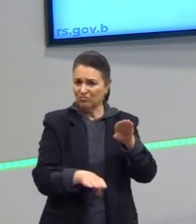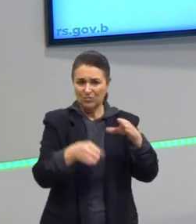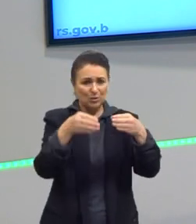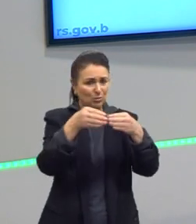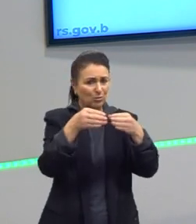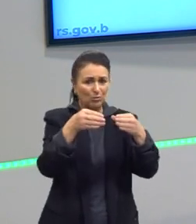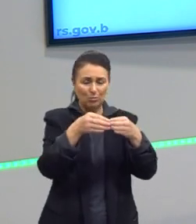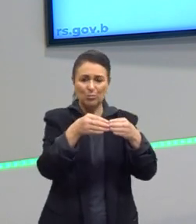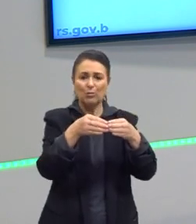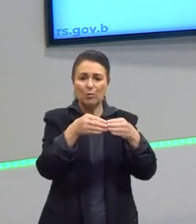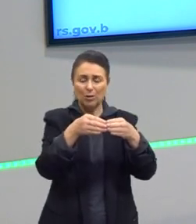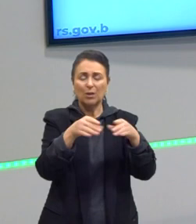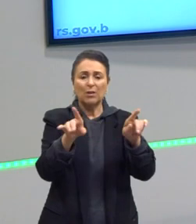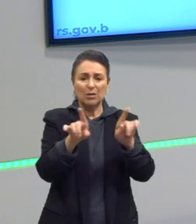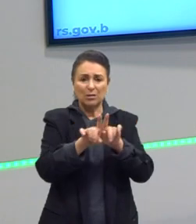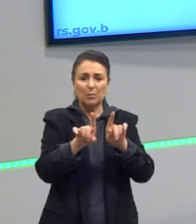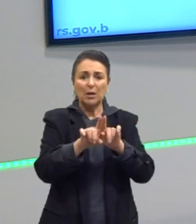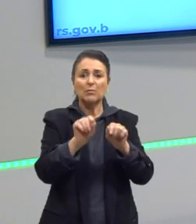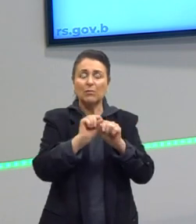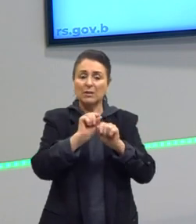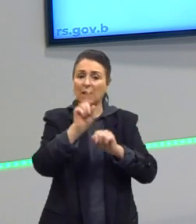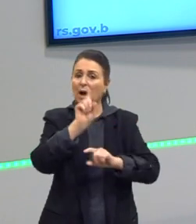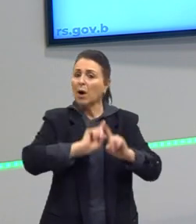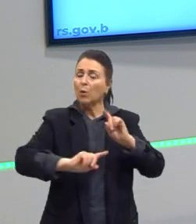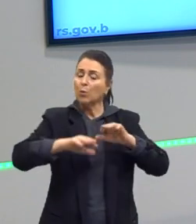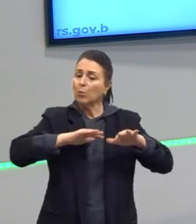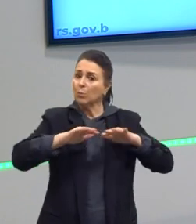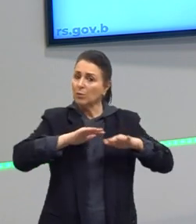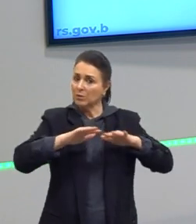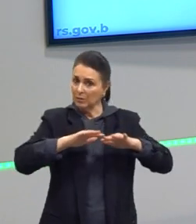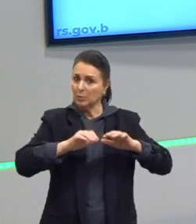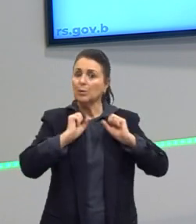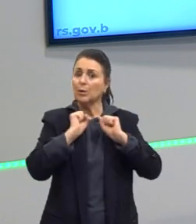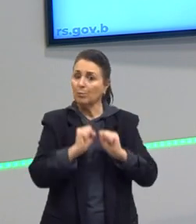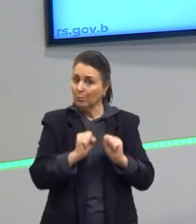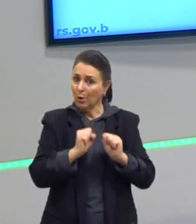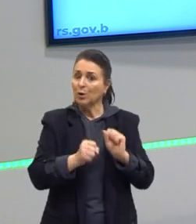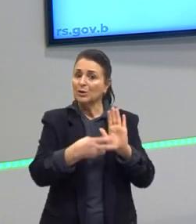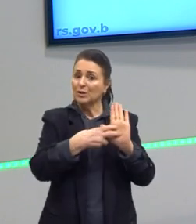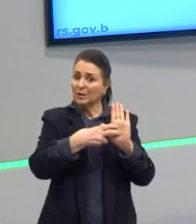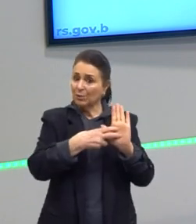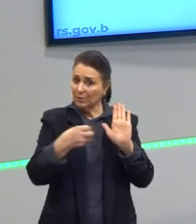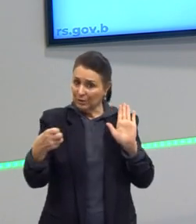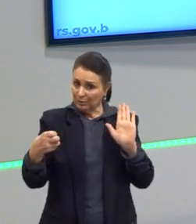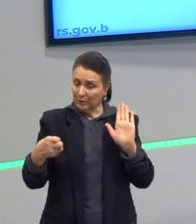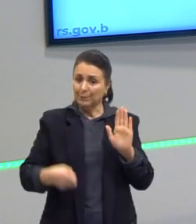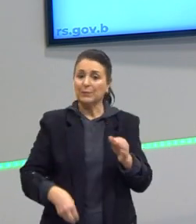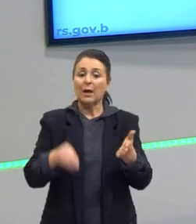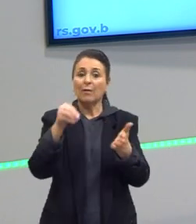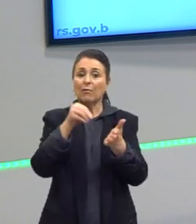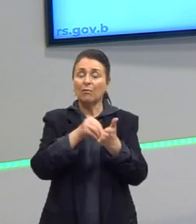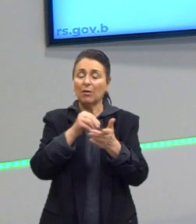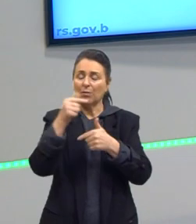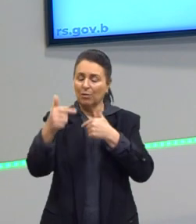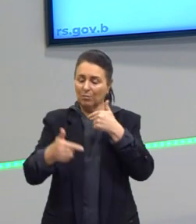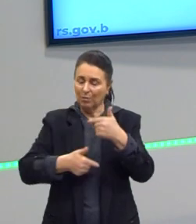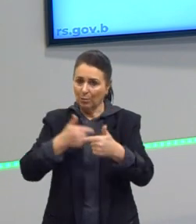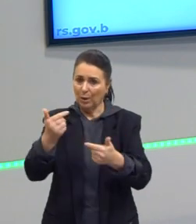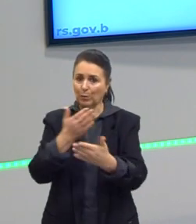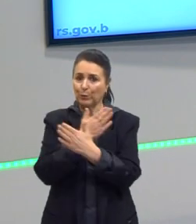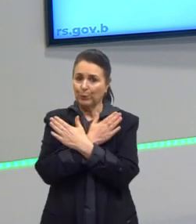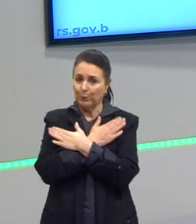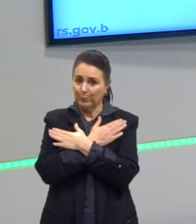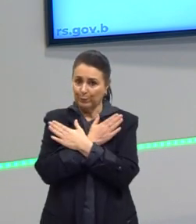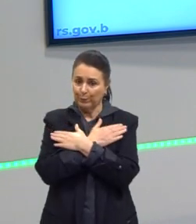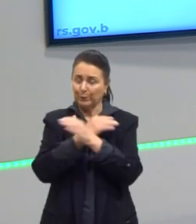eles vão fazer algum movimento que pode ser a criminalidade. O desemprego. O desemprego estrutural é um problema